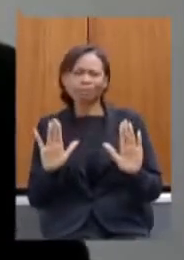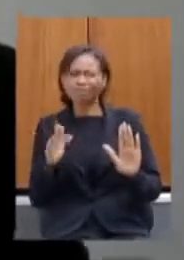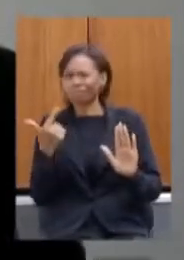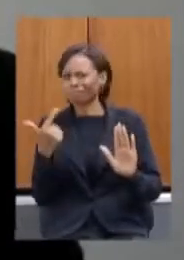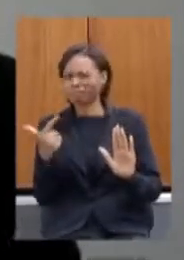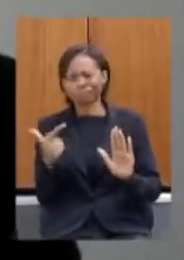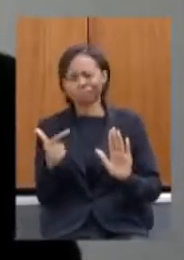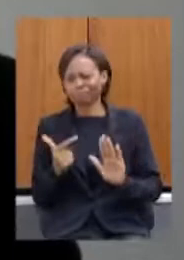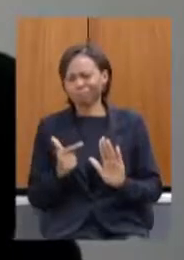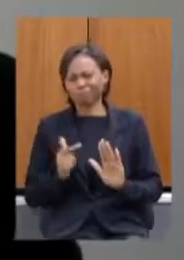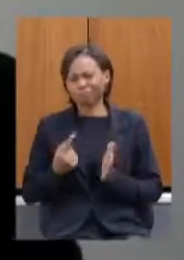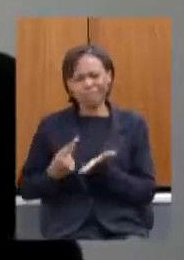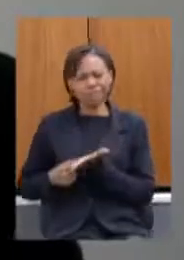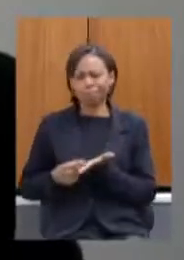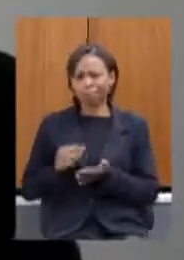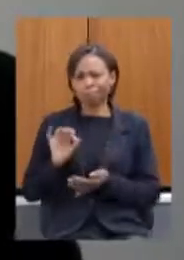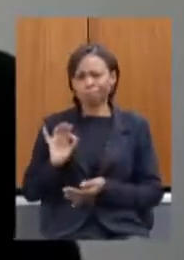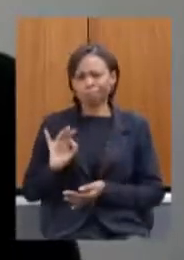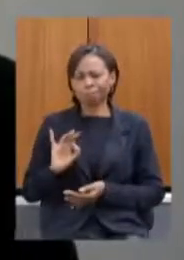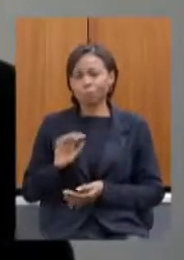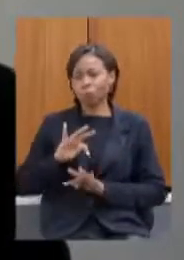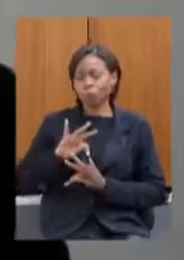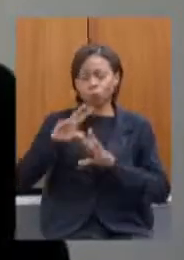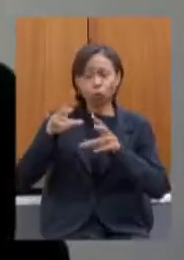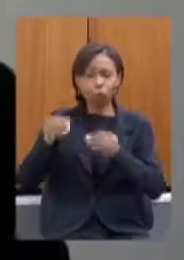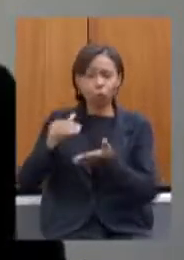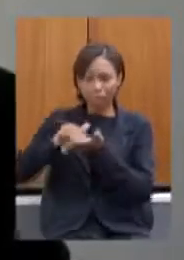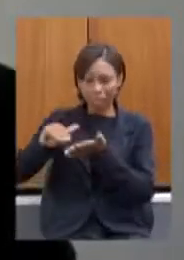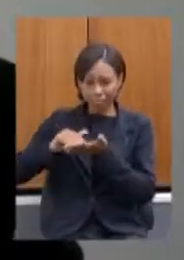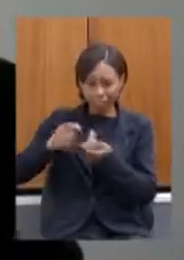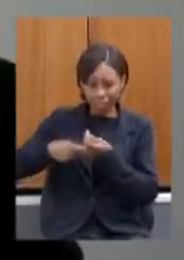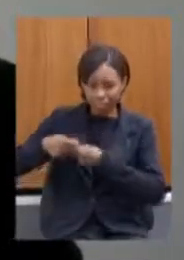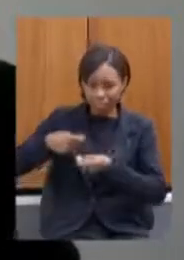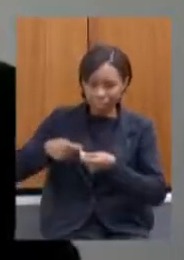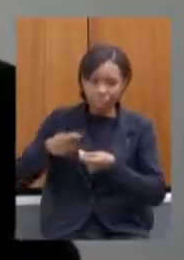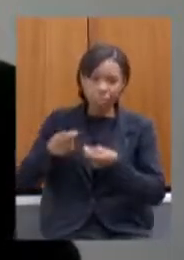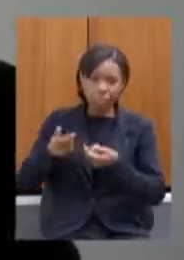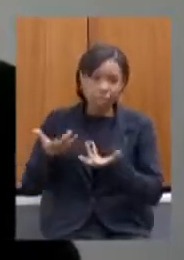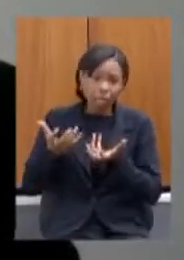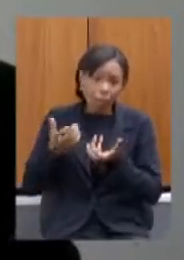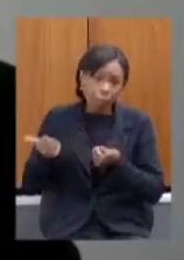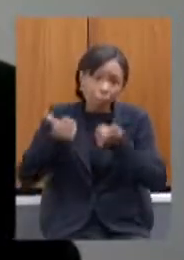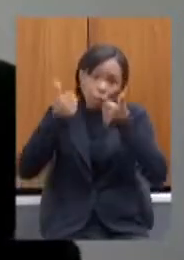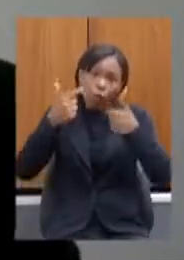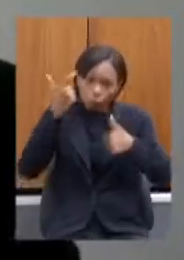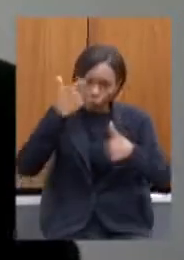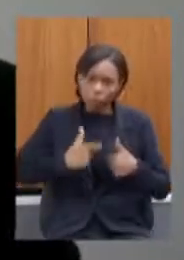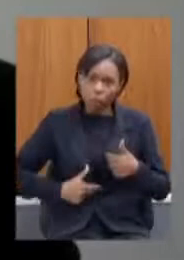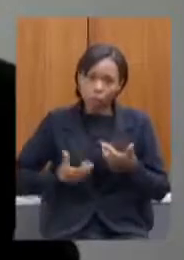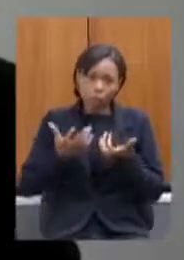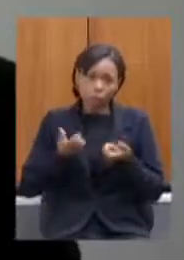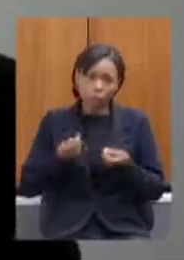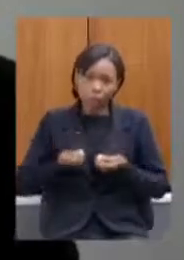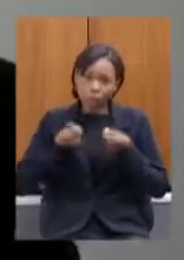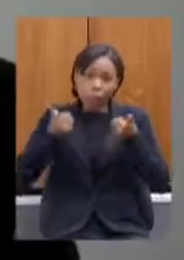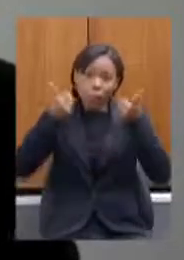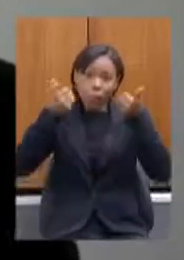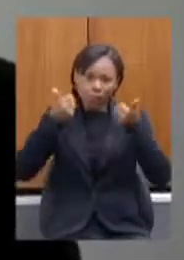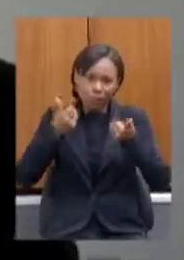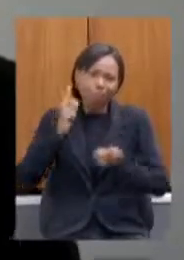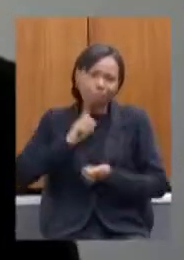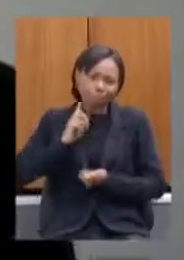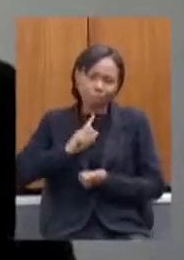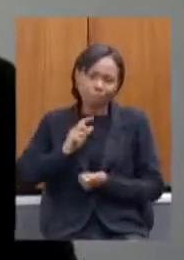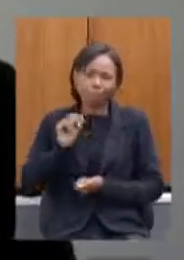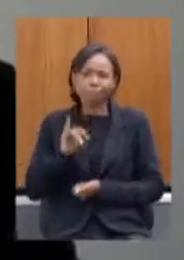existe deputado todos eles querem o melhor como eu quero o melhor que o estado de Minas Gerais se a gente enxerga